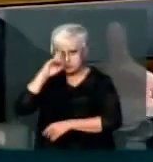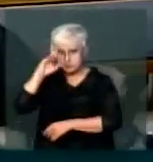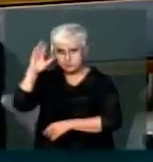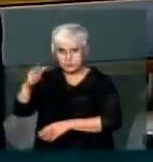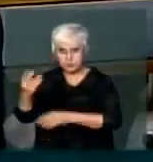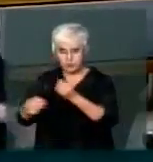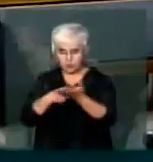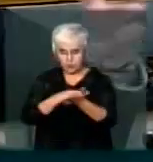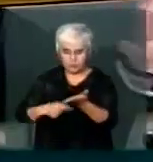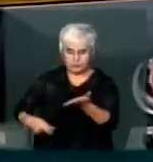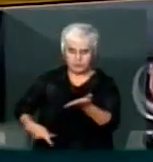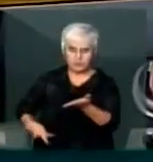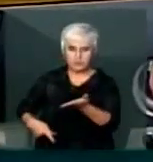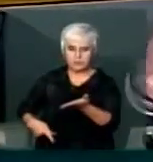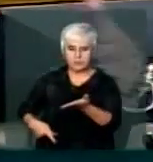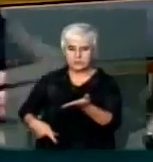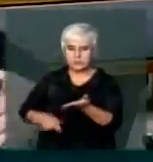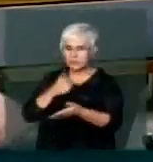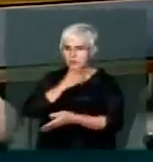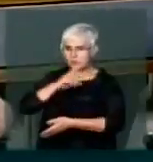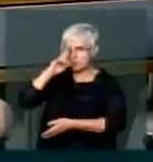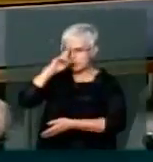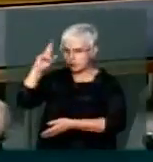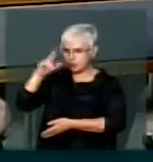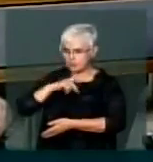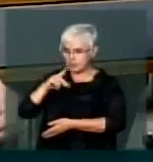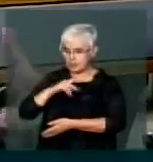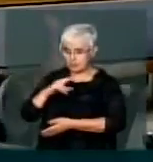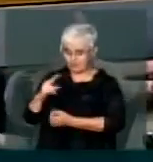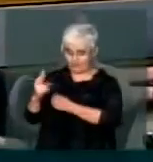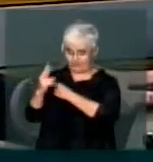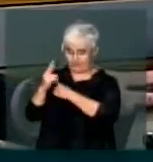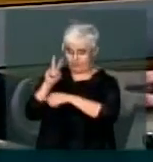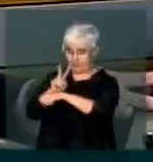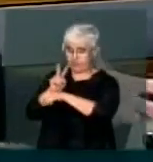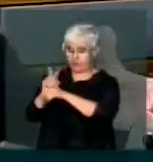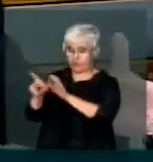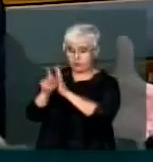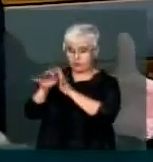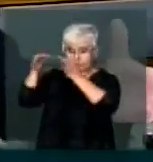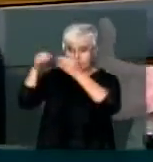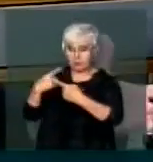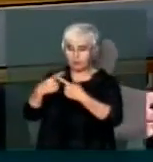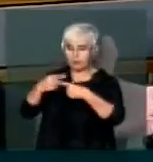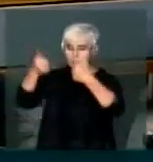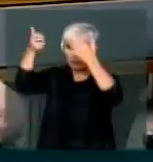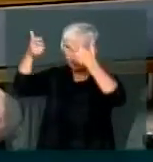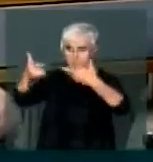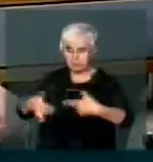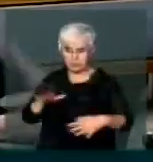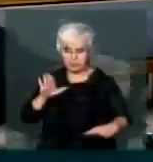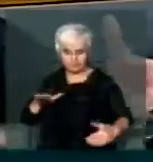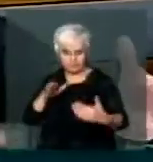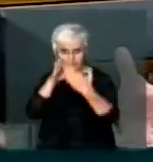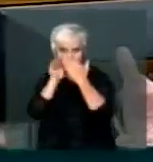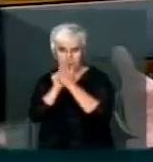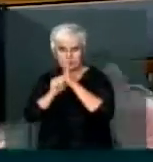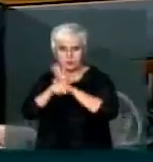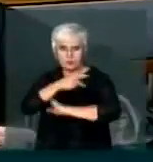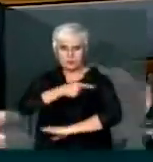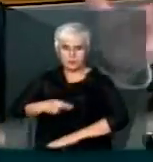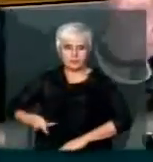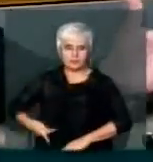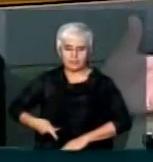condição de presidente Ela coloca vossa senhoria Na posição de defesa absoluta Porque tem que se explicar perante a presidente E tem que ser educado e